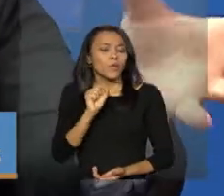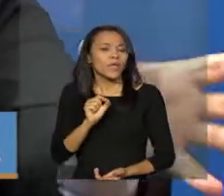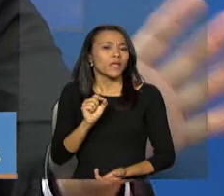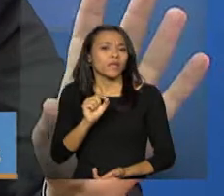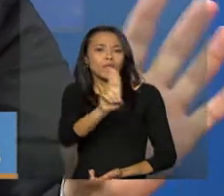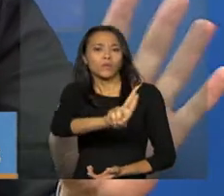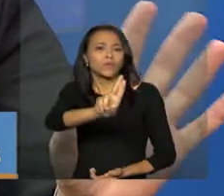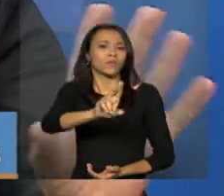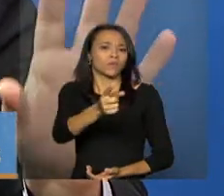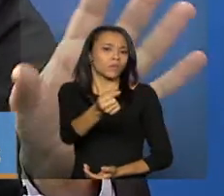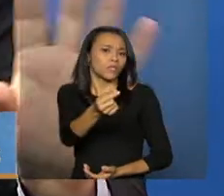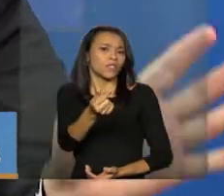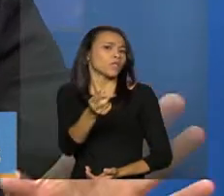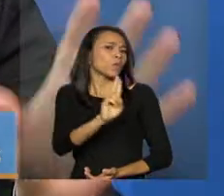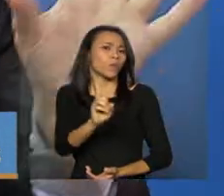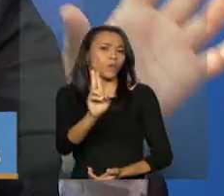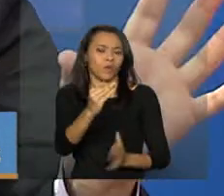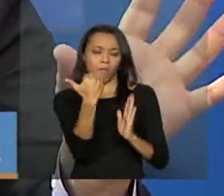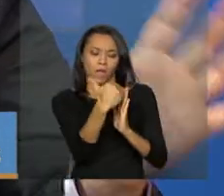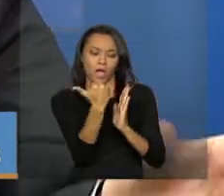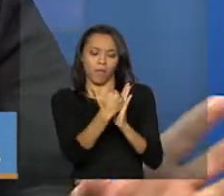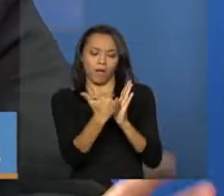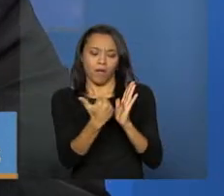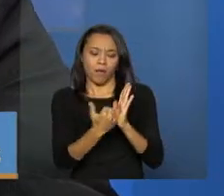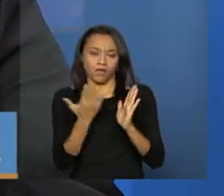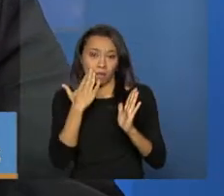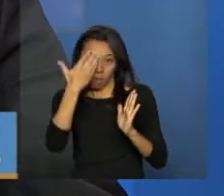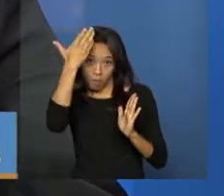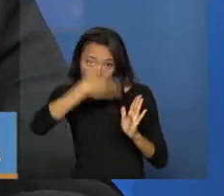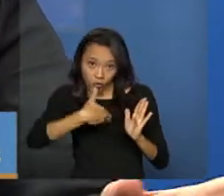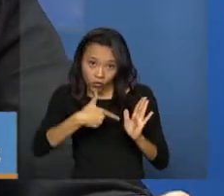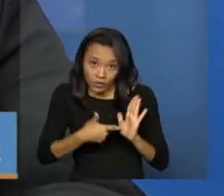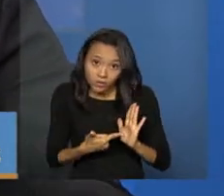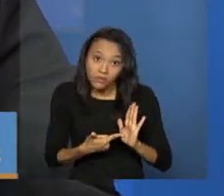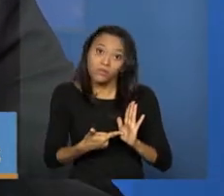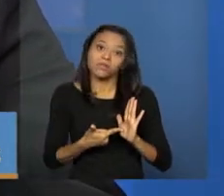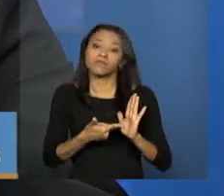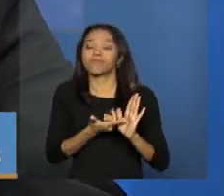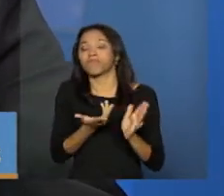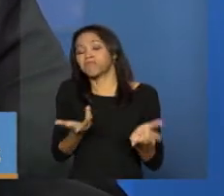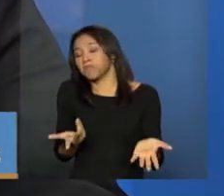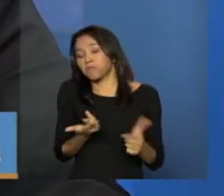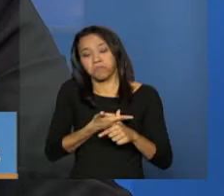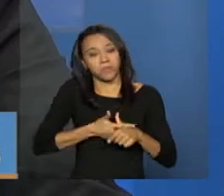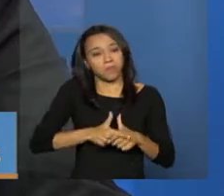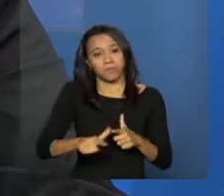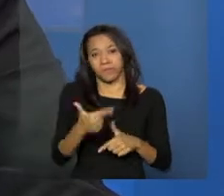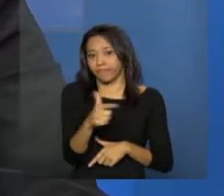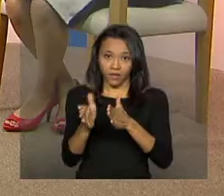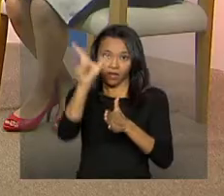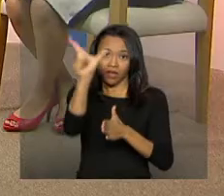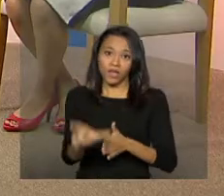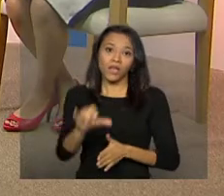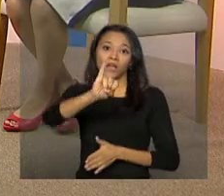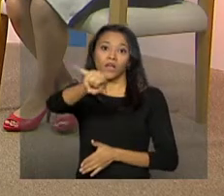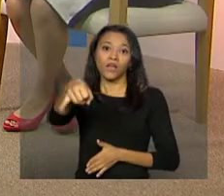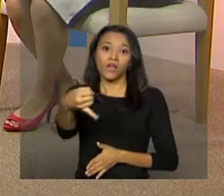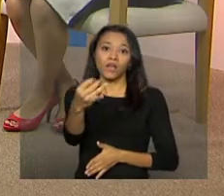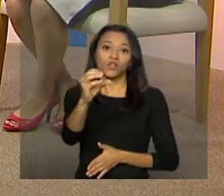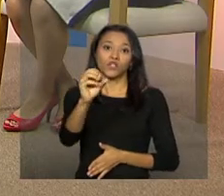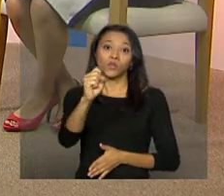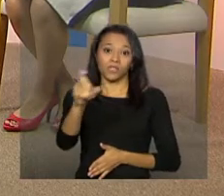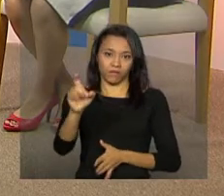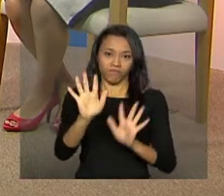repassamos com o que foi gasto. Ter noção dessa comprovação documental não existe qualquer problema. José, para a gente encerrar,